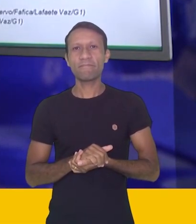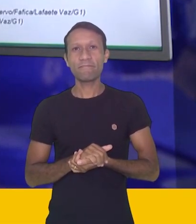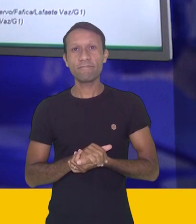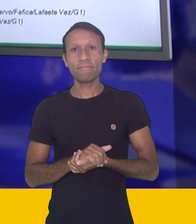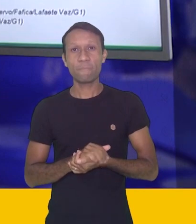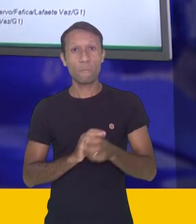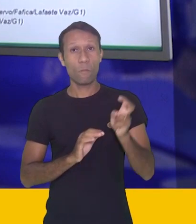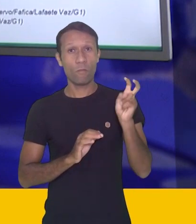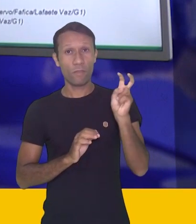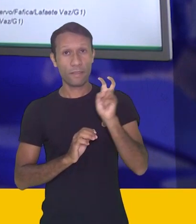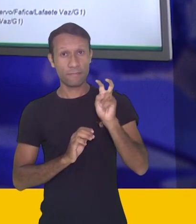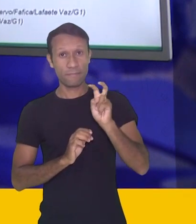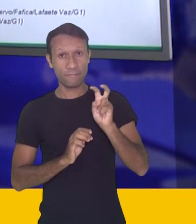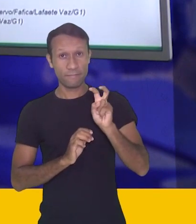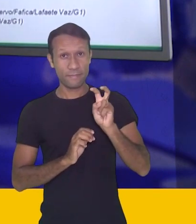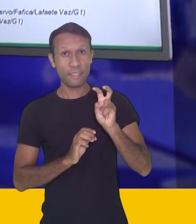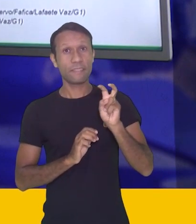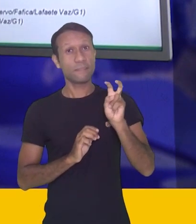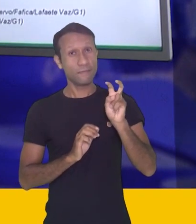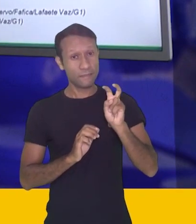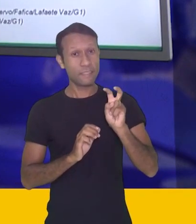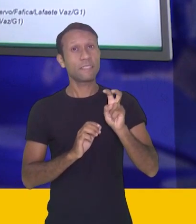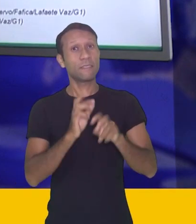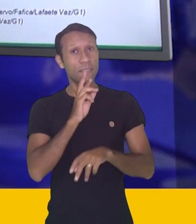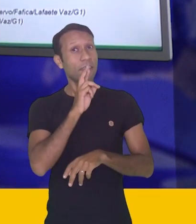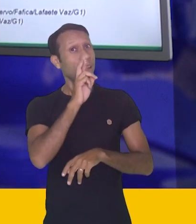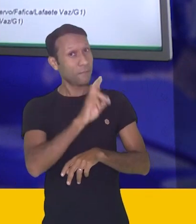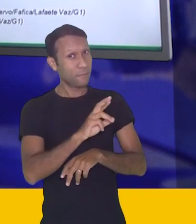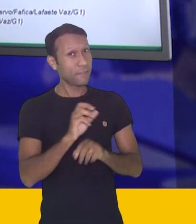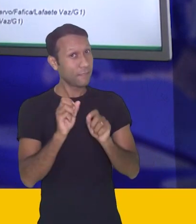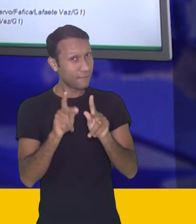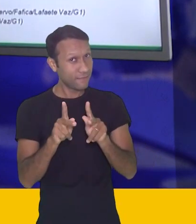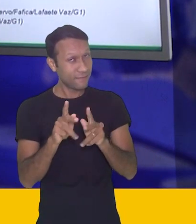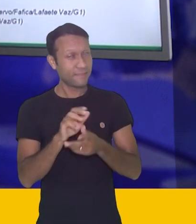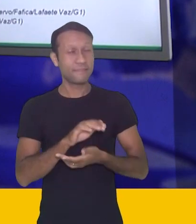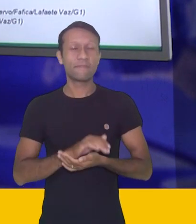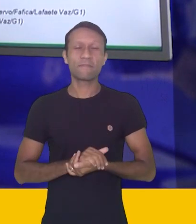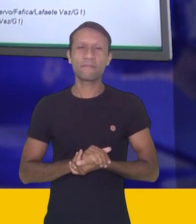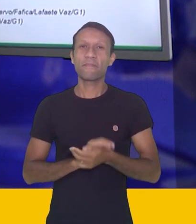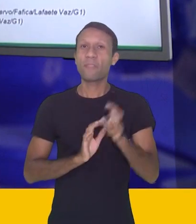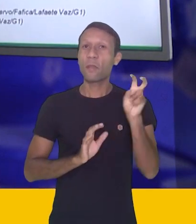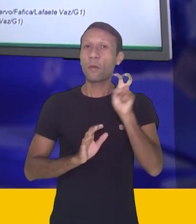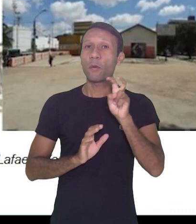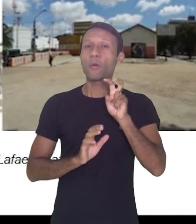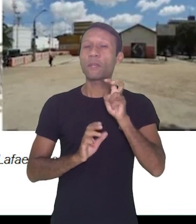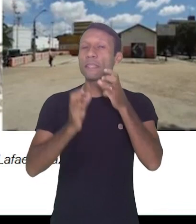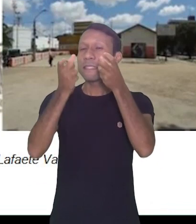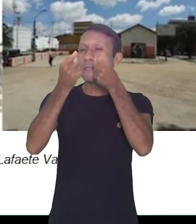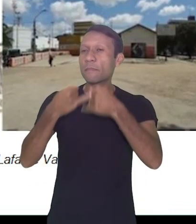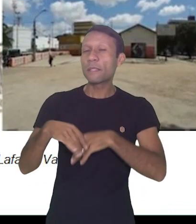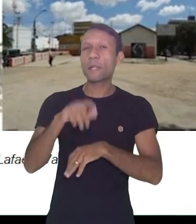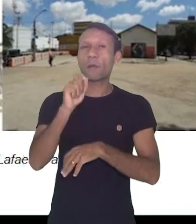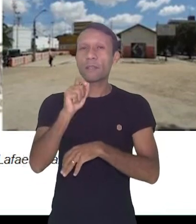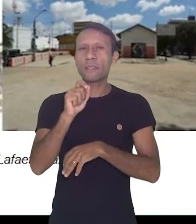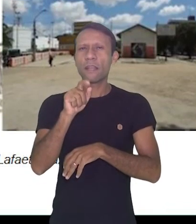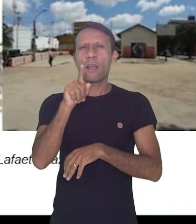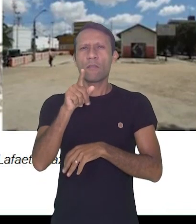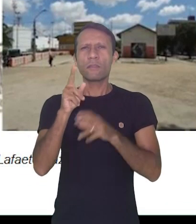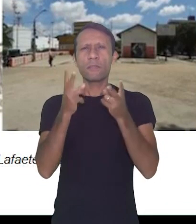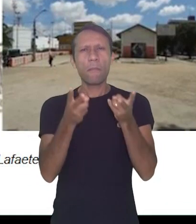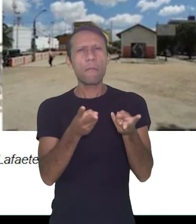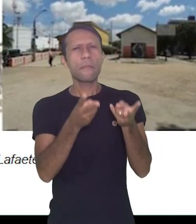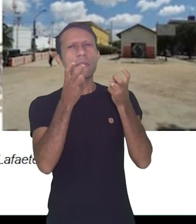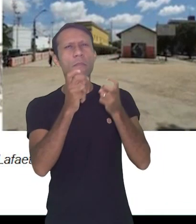nosso quinto passo. Tá? Corrigindo ainda a nossa atividade. Nosso quinto passo diz assim. Você observou no quarto